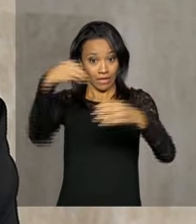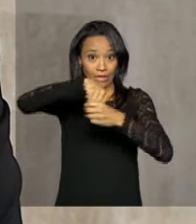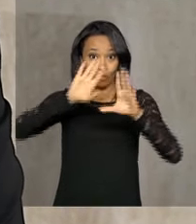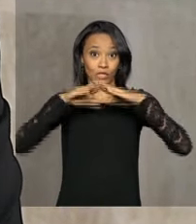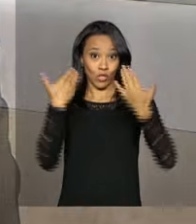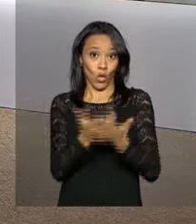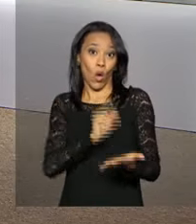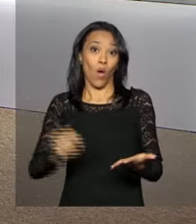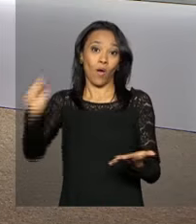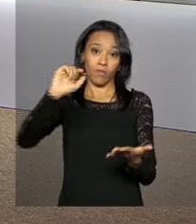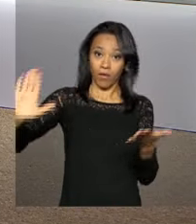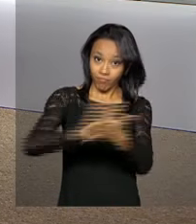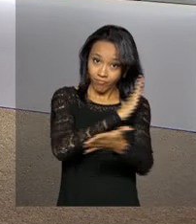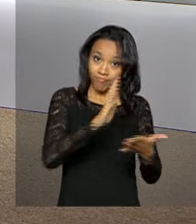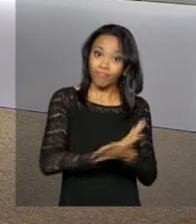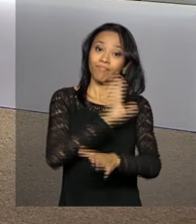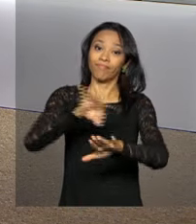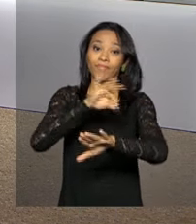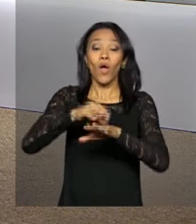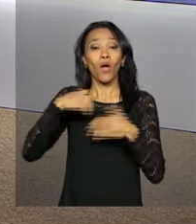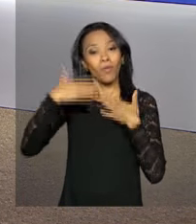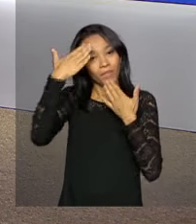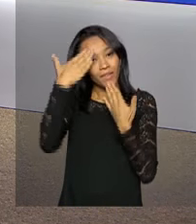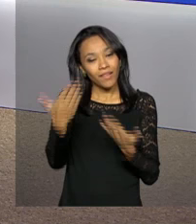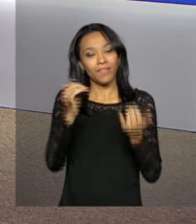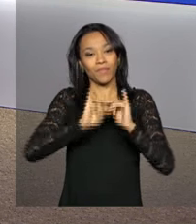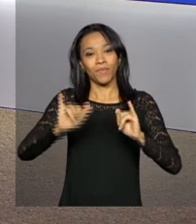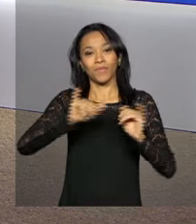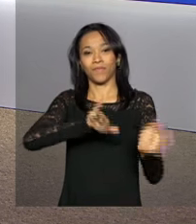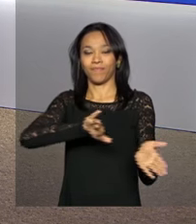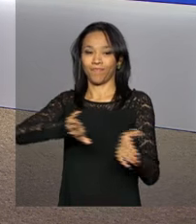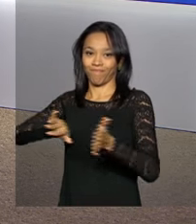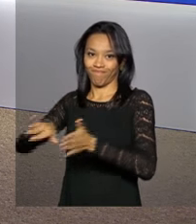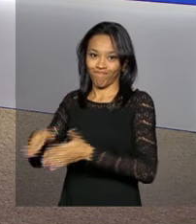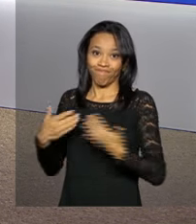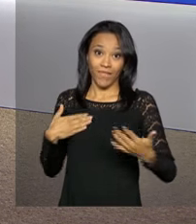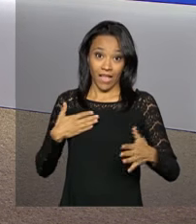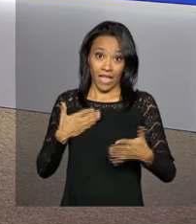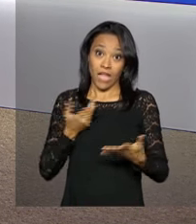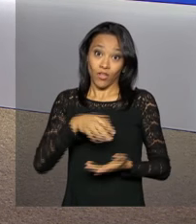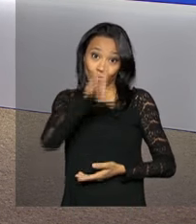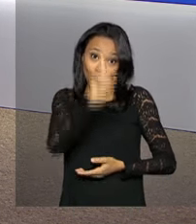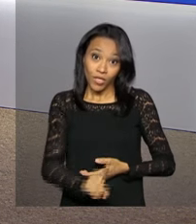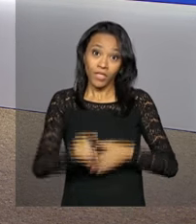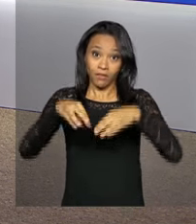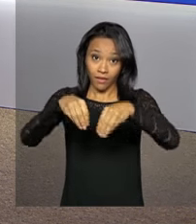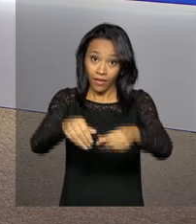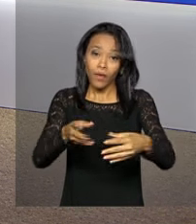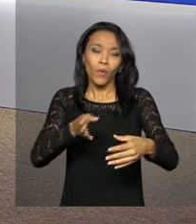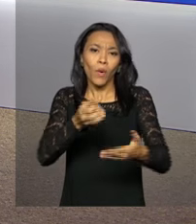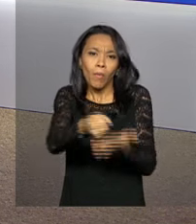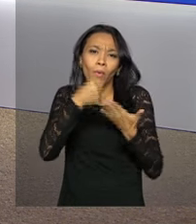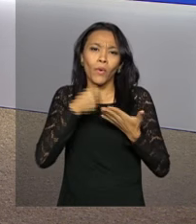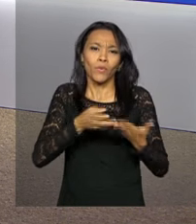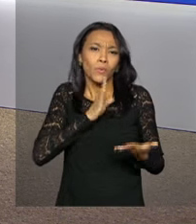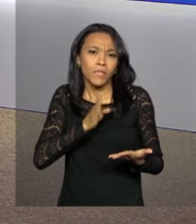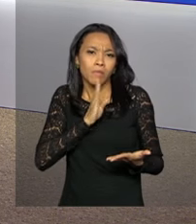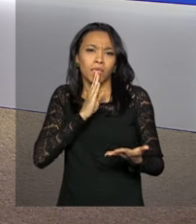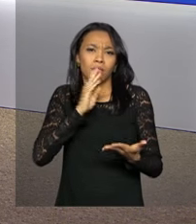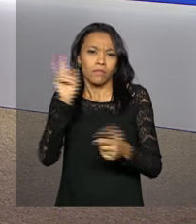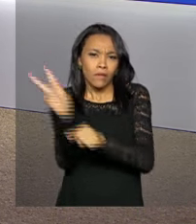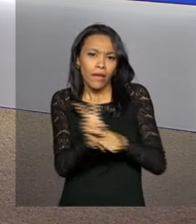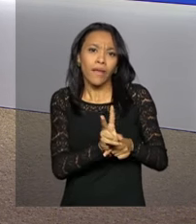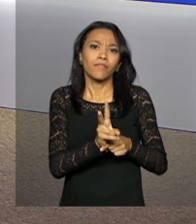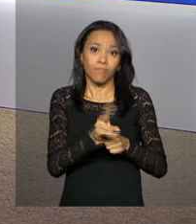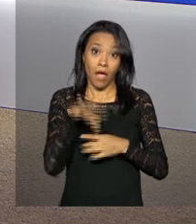ao mosquito. Obrigado, Paola, pelas informações. Acesso à terra com assistência técnica e crédito. A presidenta